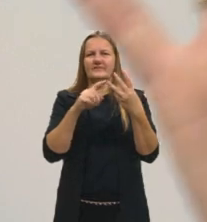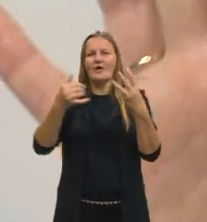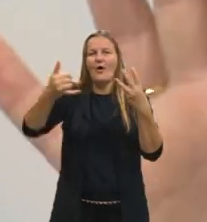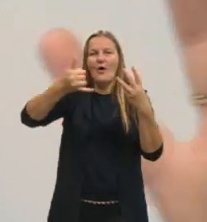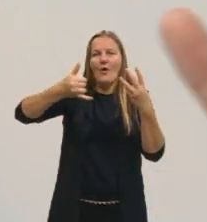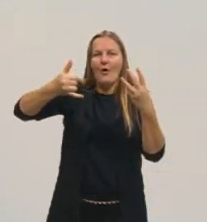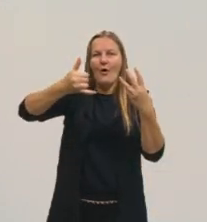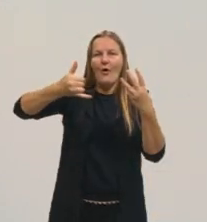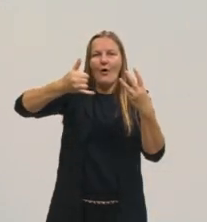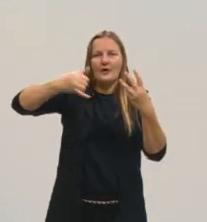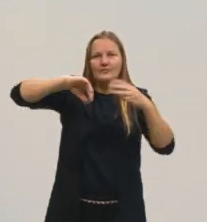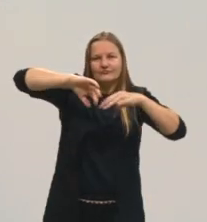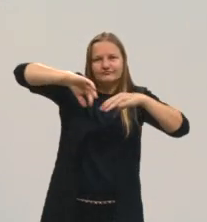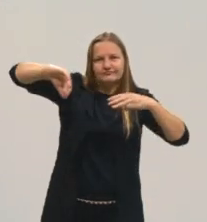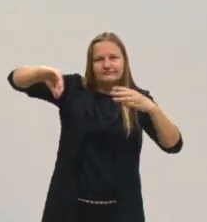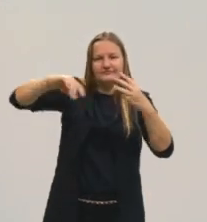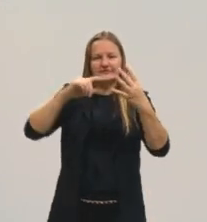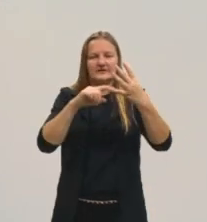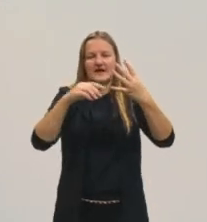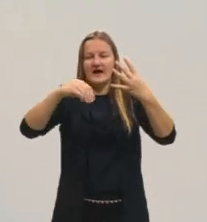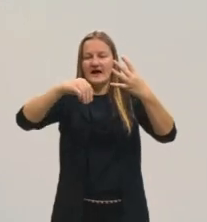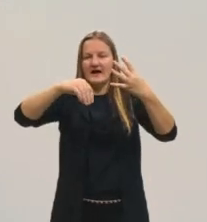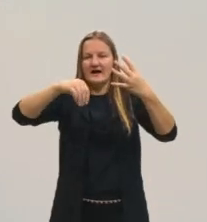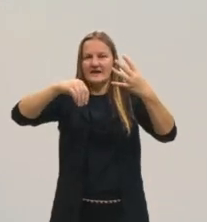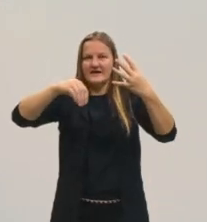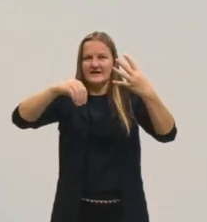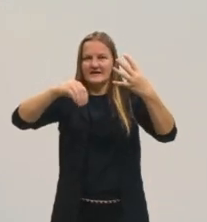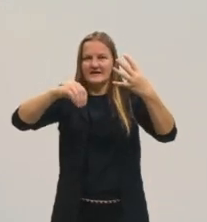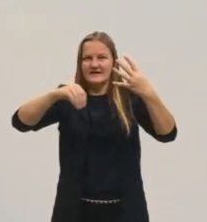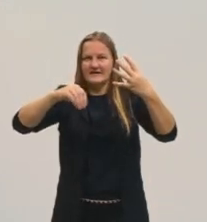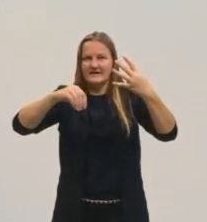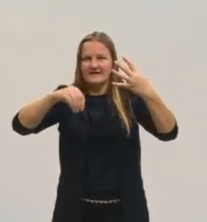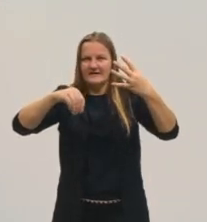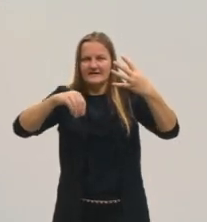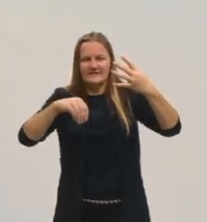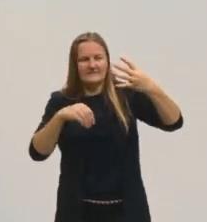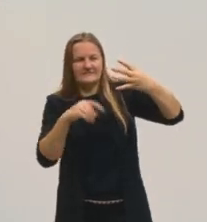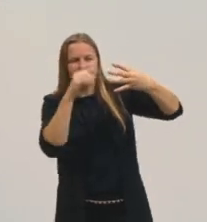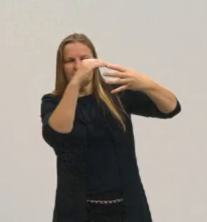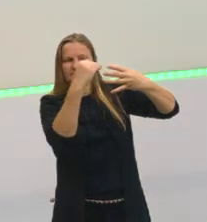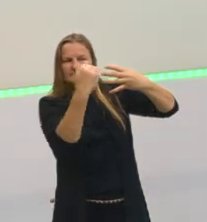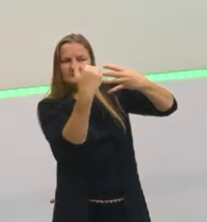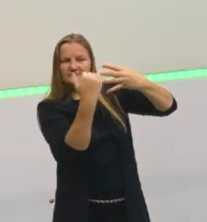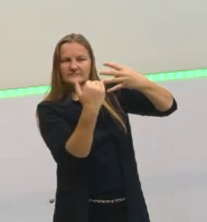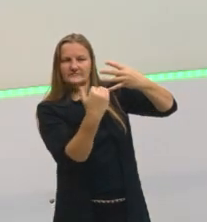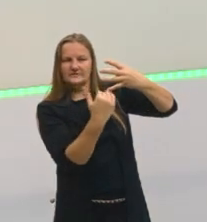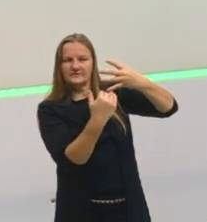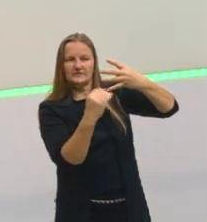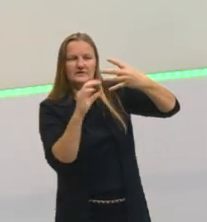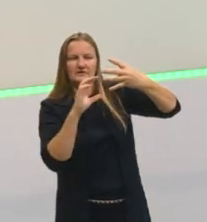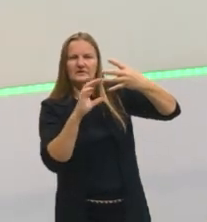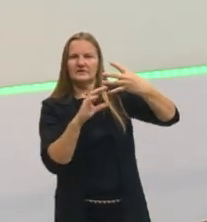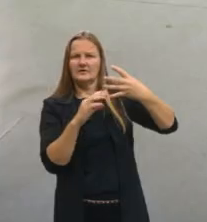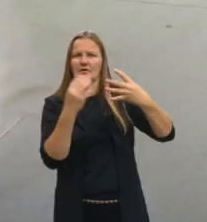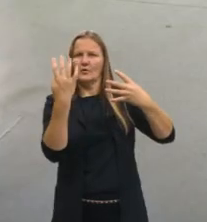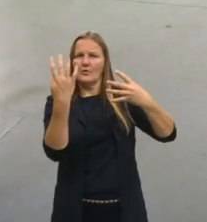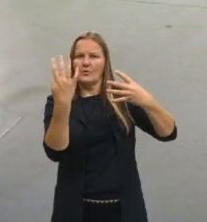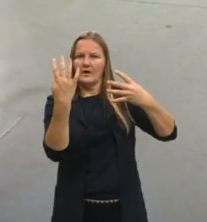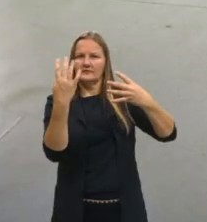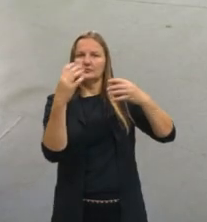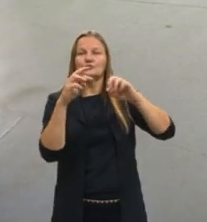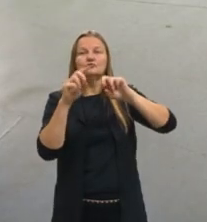óleo separou totalmente da água e a areia também, né? Ficou só um pouquinho de areia retida na água. Então, nós temos quatro